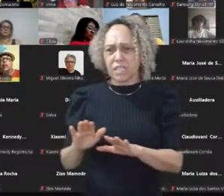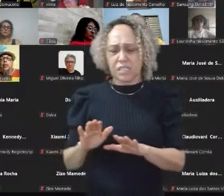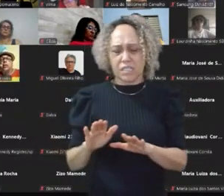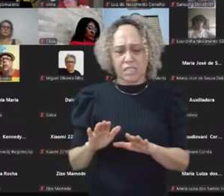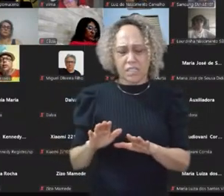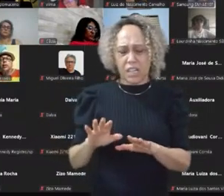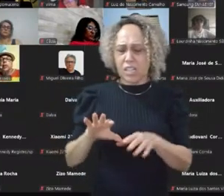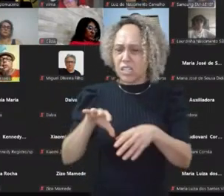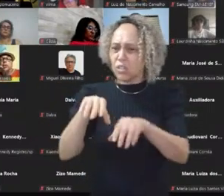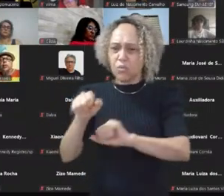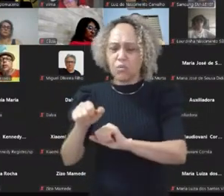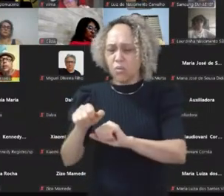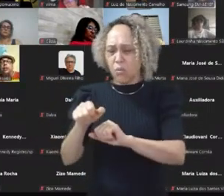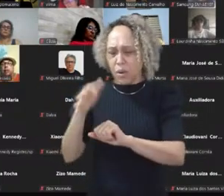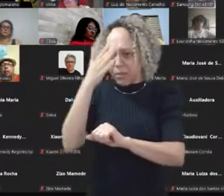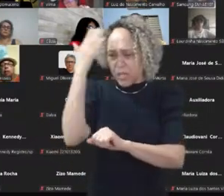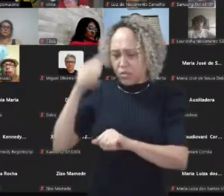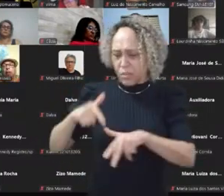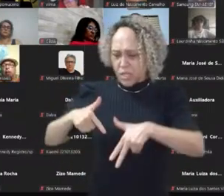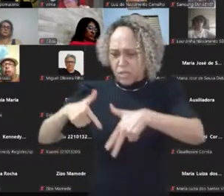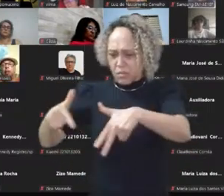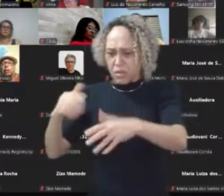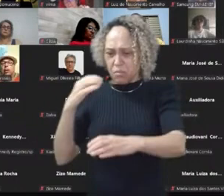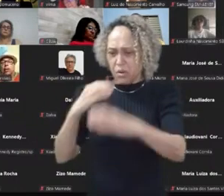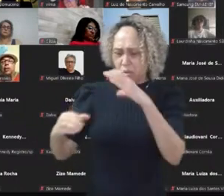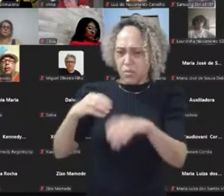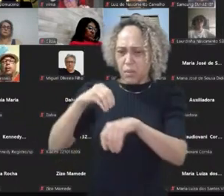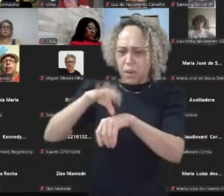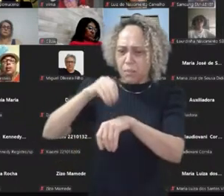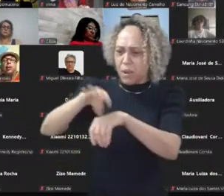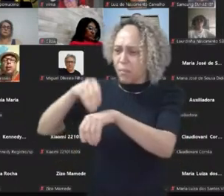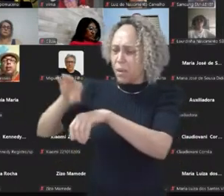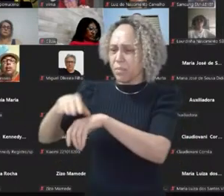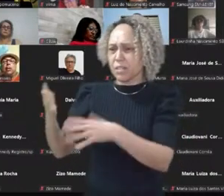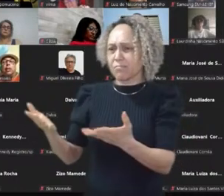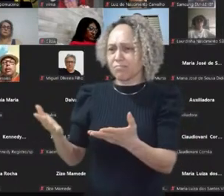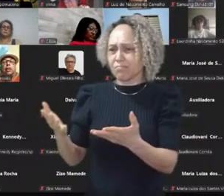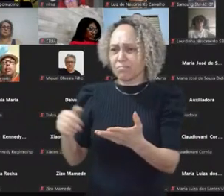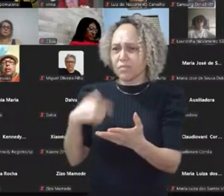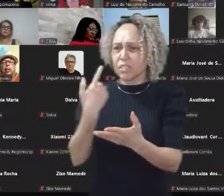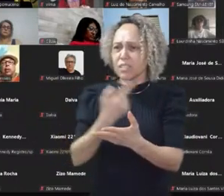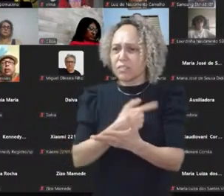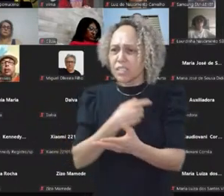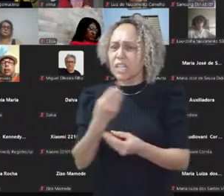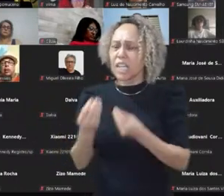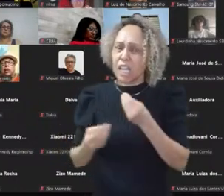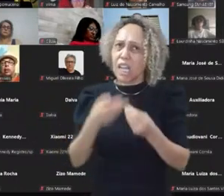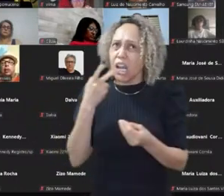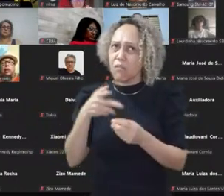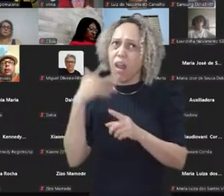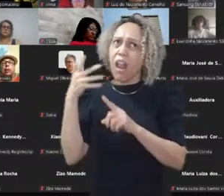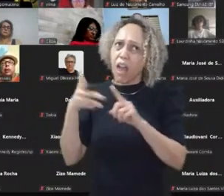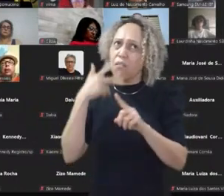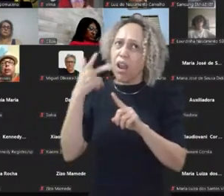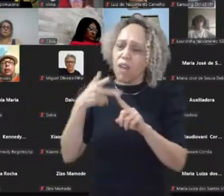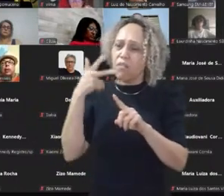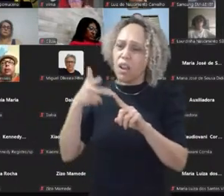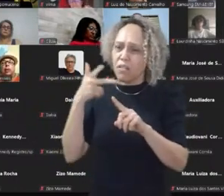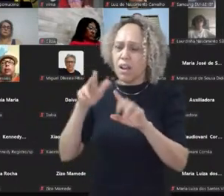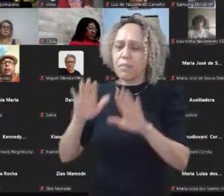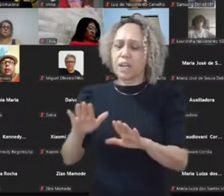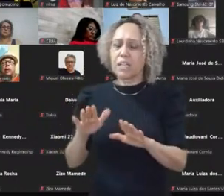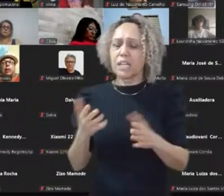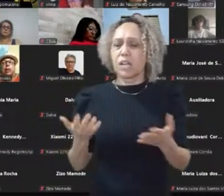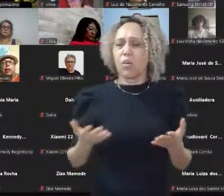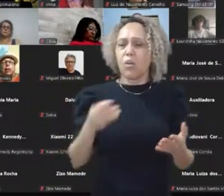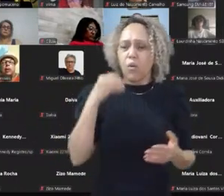distribuidor, para ser um militante de comunicação para ajudar nessa distribuição. A gente fica lá, só querendo falar, falar, falar. Só que nós estamos vivendo agora,